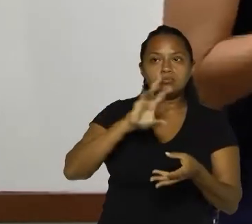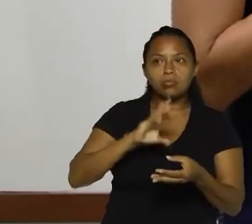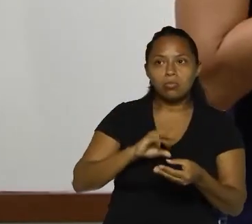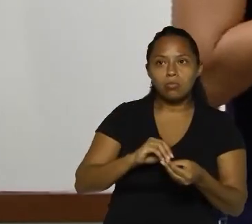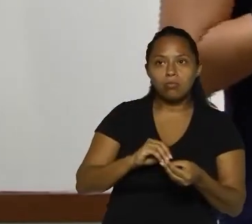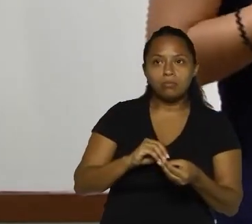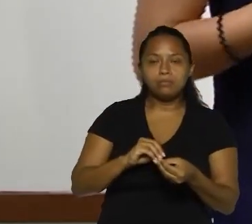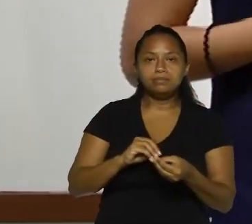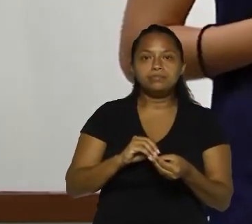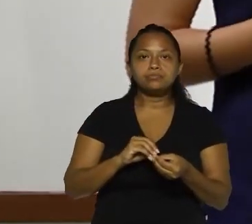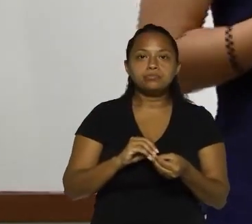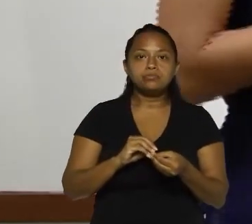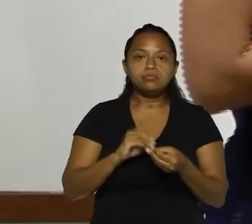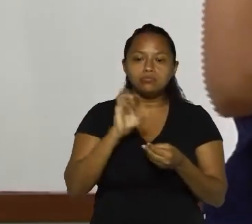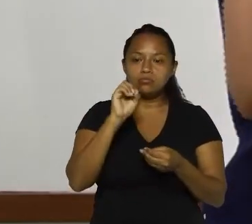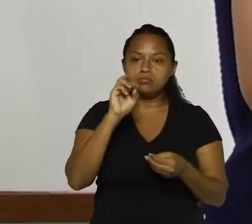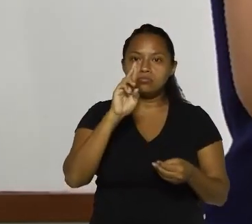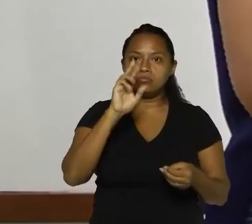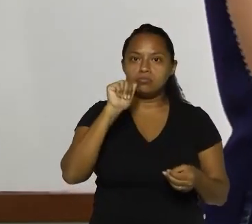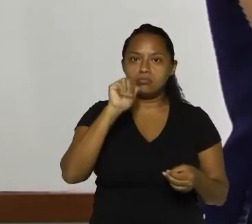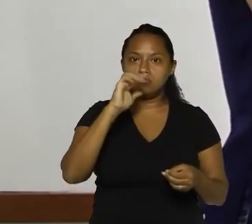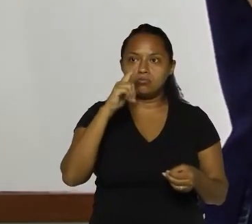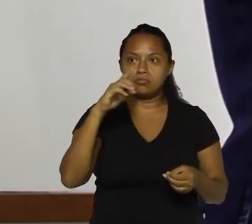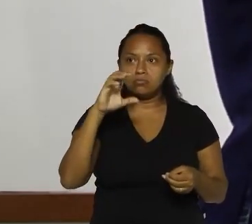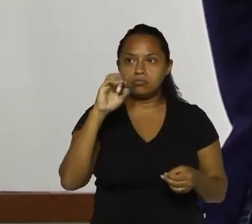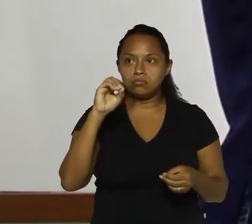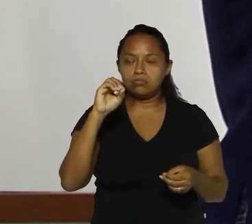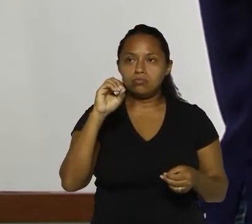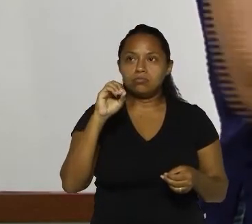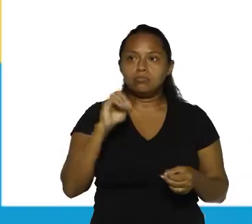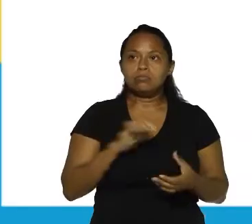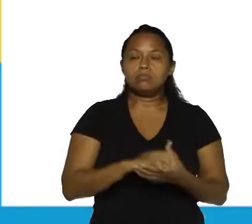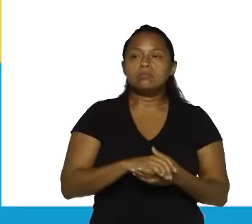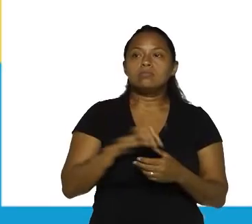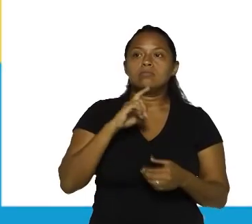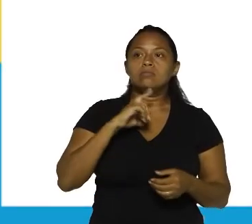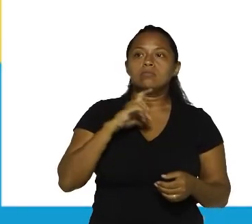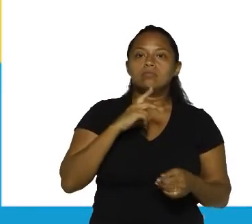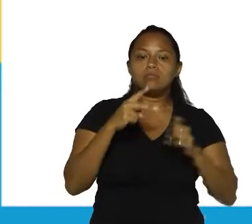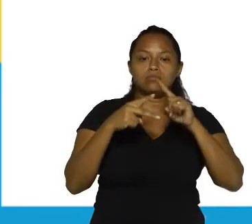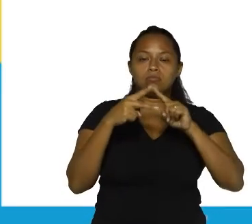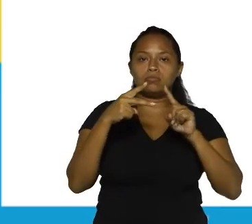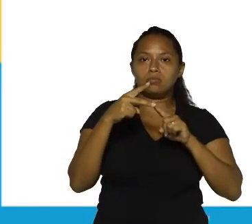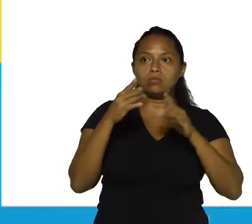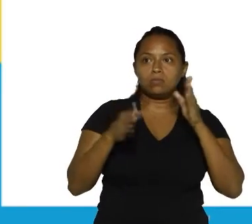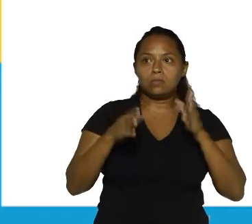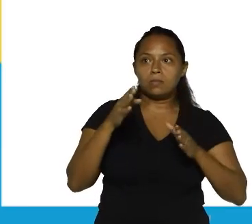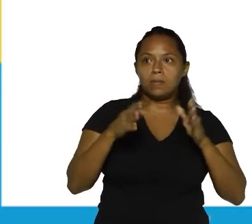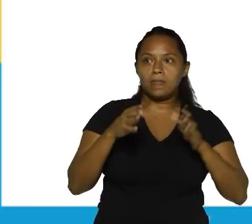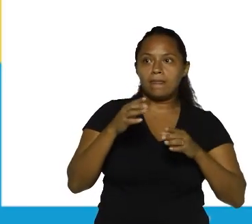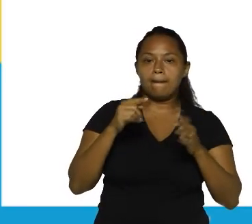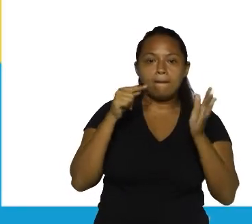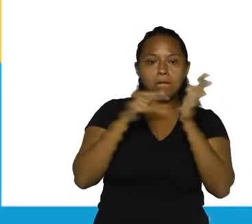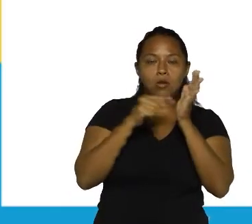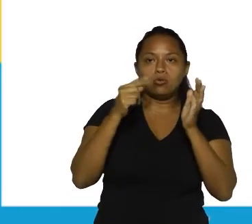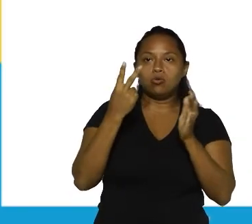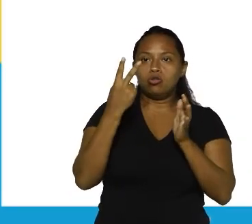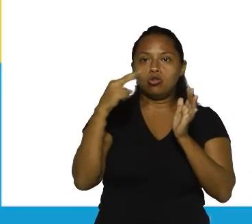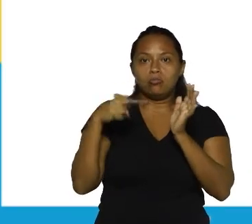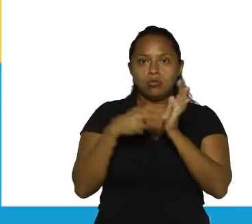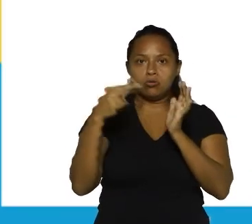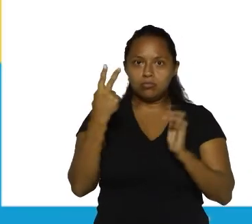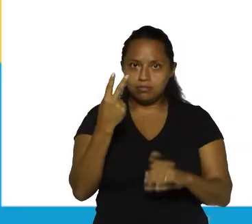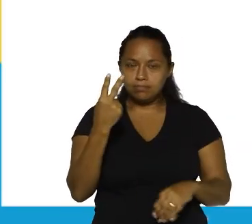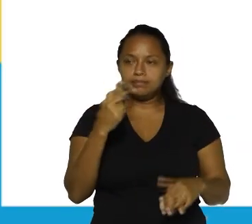as orações dentro dos períodos. Então, temos aqui dois períodos, ó. Um ponto, dois pontos.